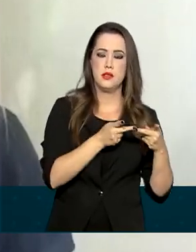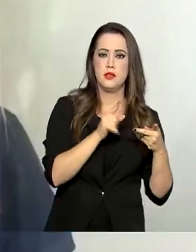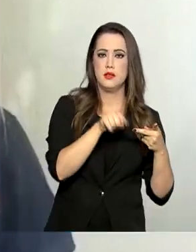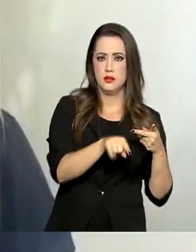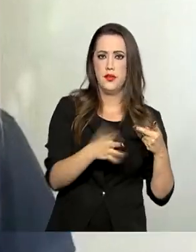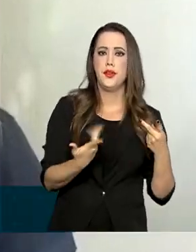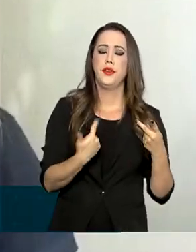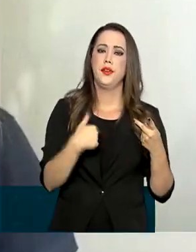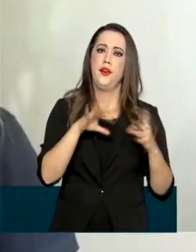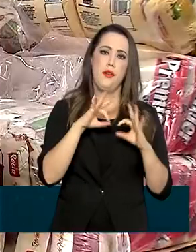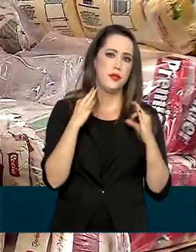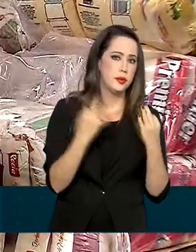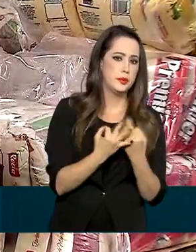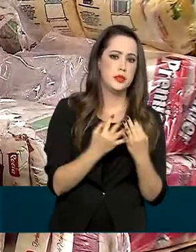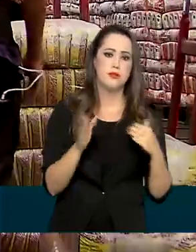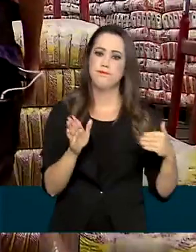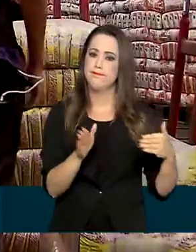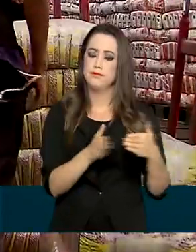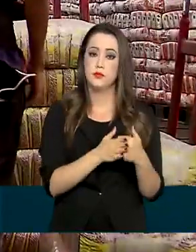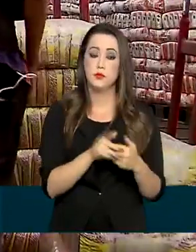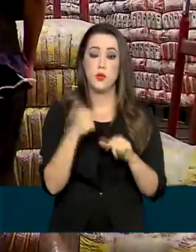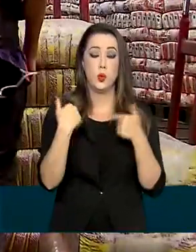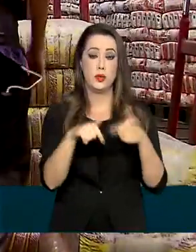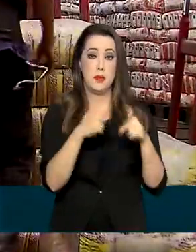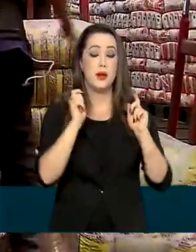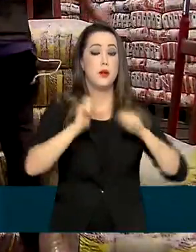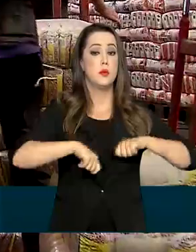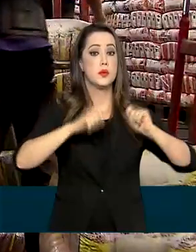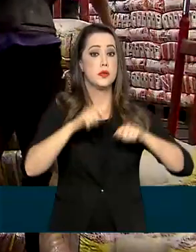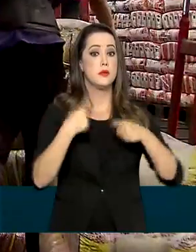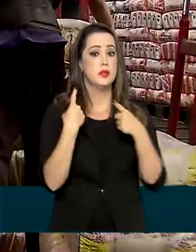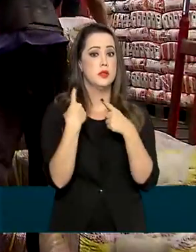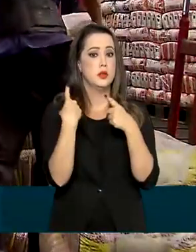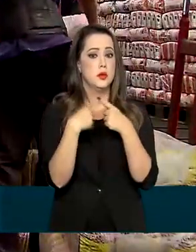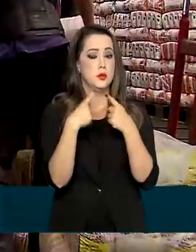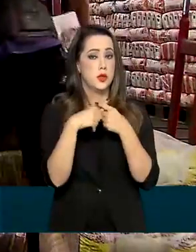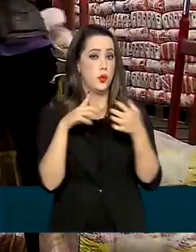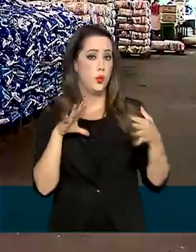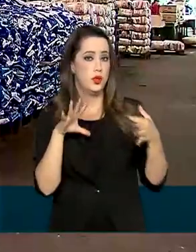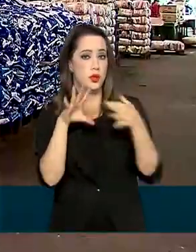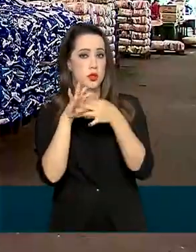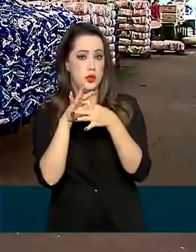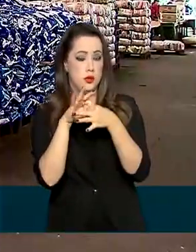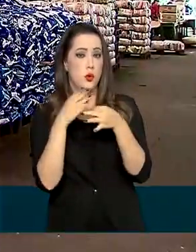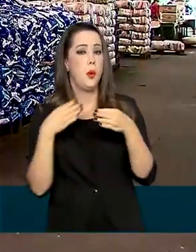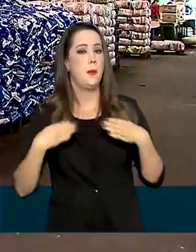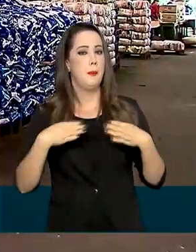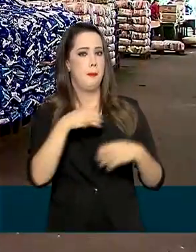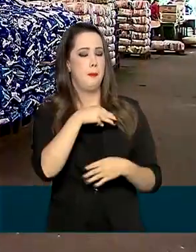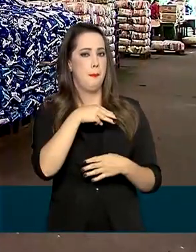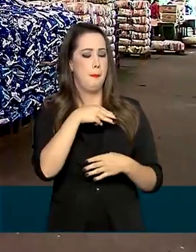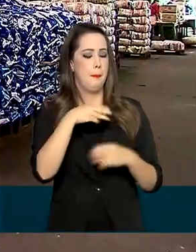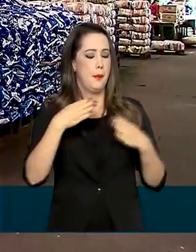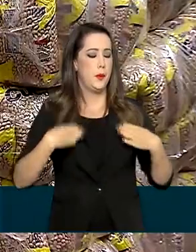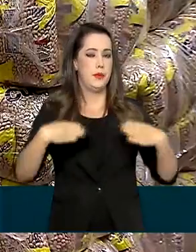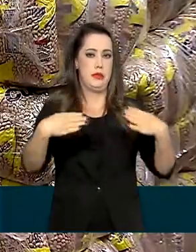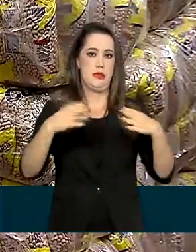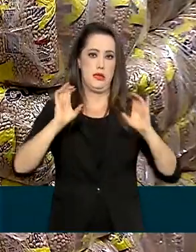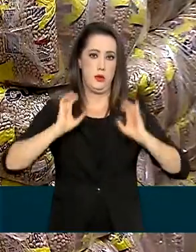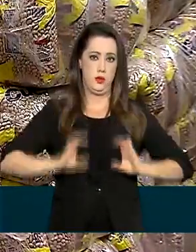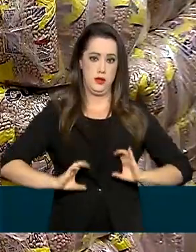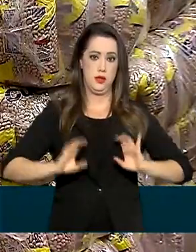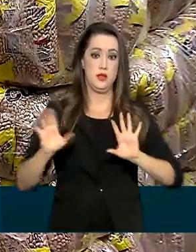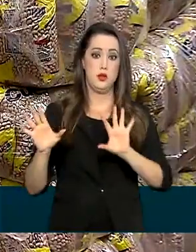e receber os familiares. A ação foi possível graças a uma parceria entre o Ministério da Cidadania e